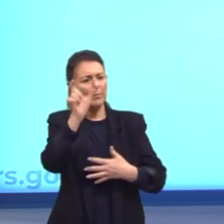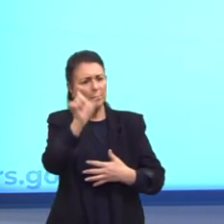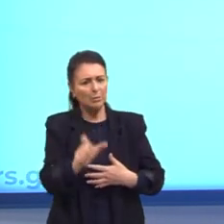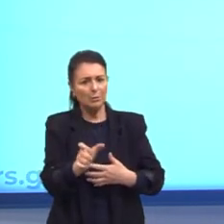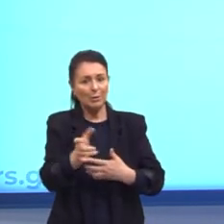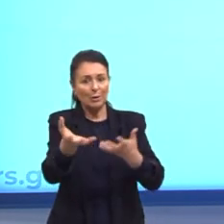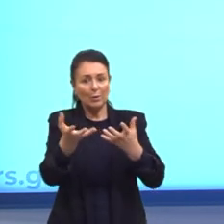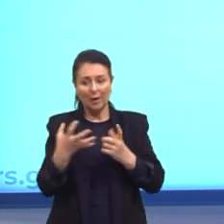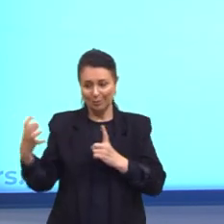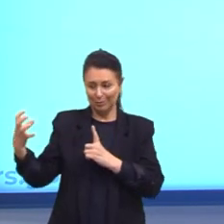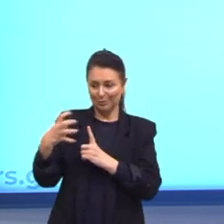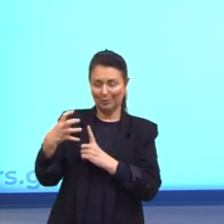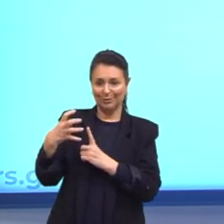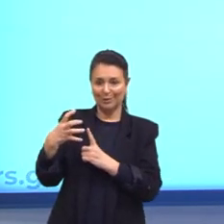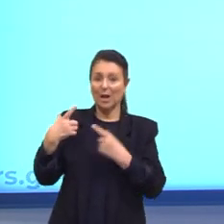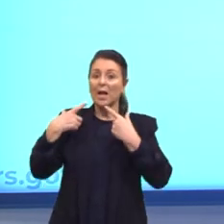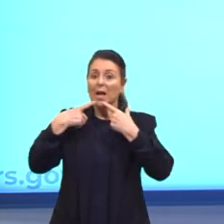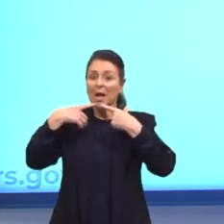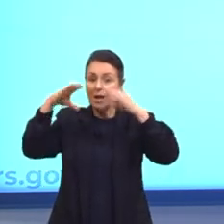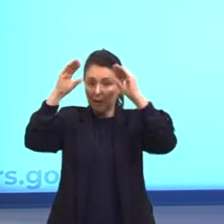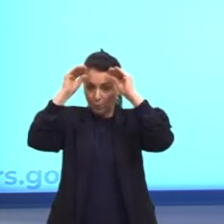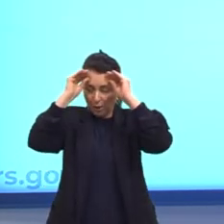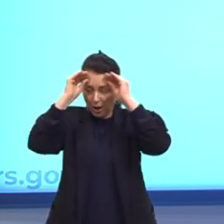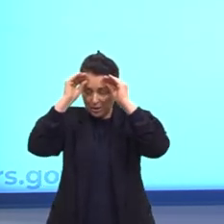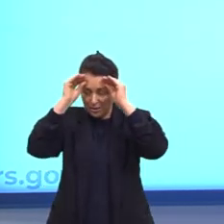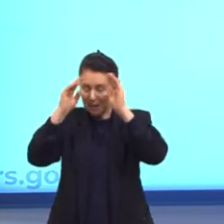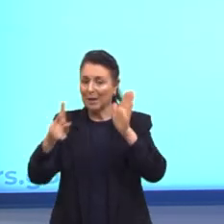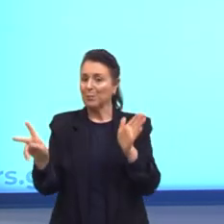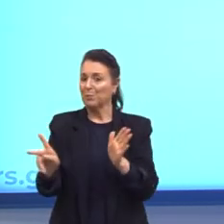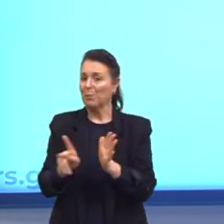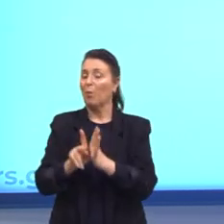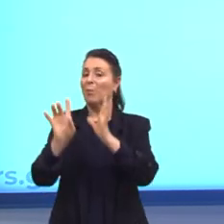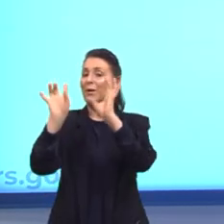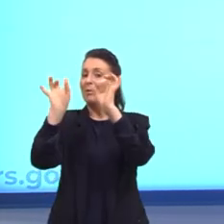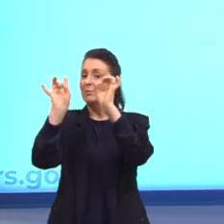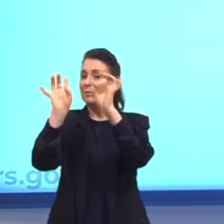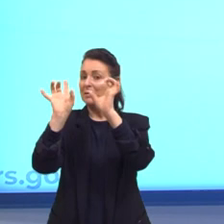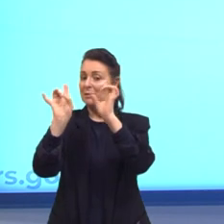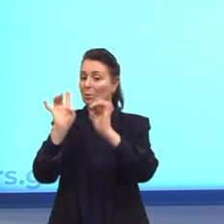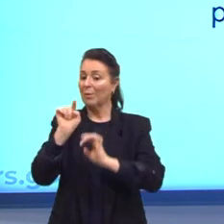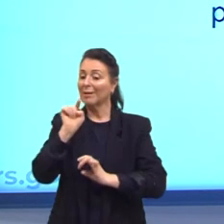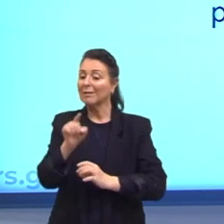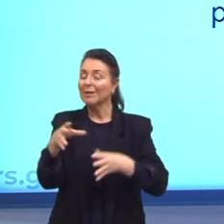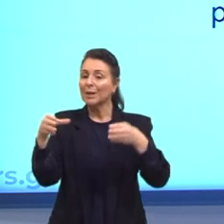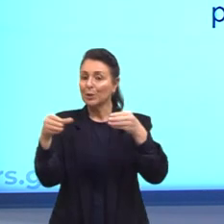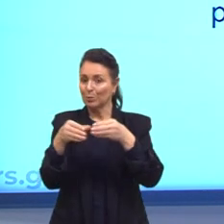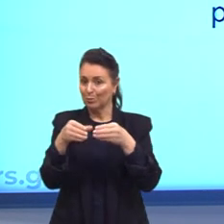atingir. E a linguagem tem que ser bem específica aí para esse determinado grupo.